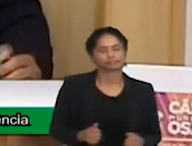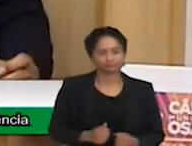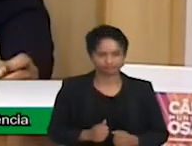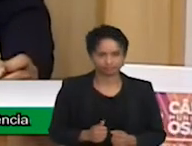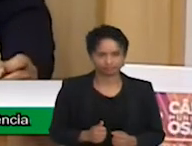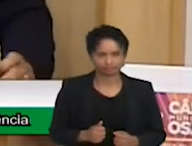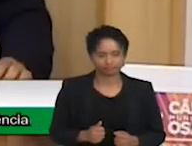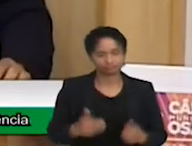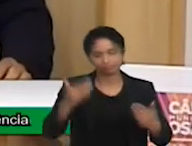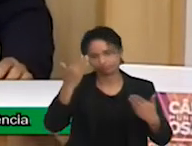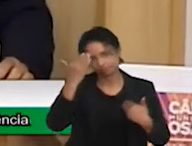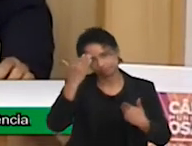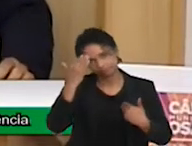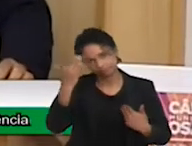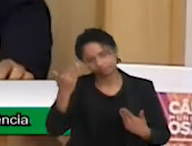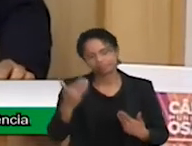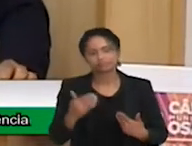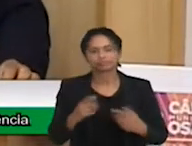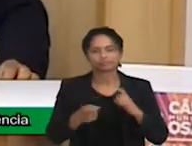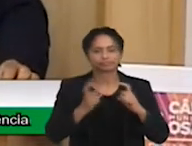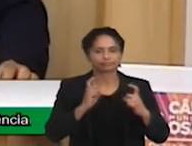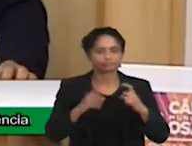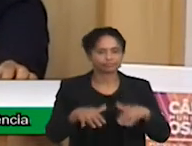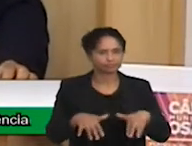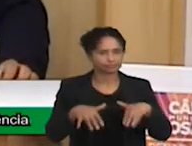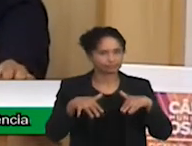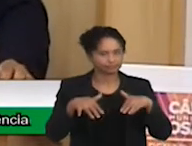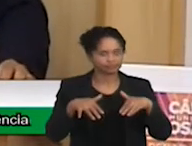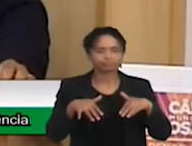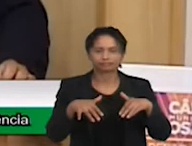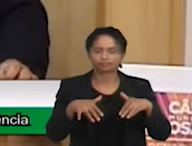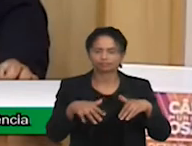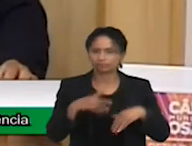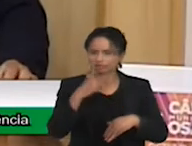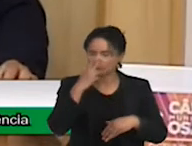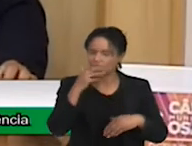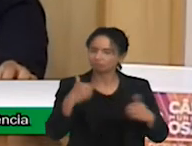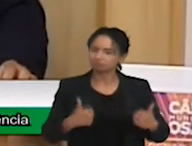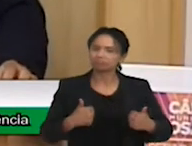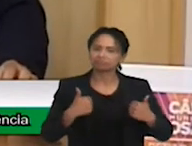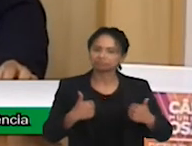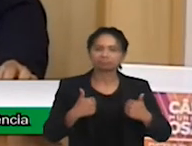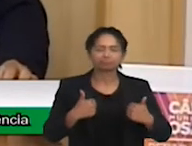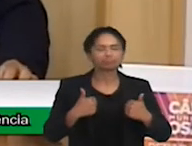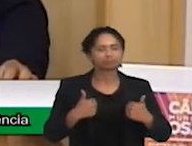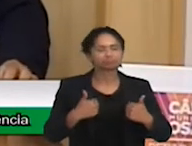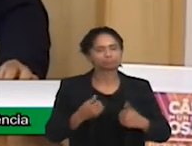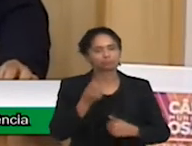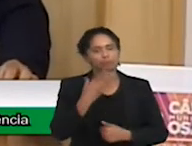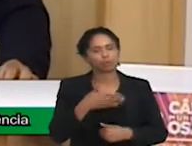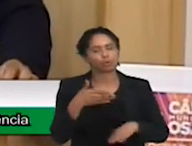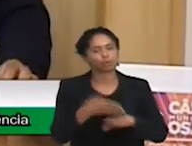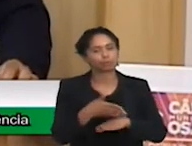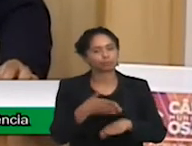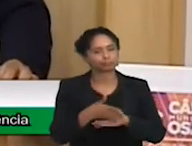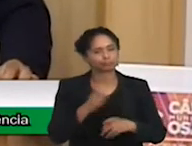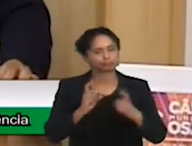agradecendo a audiência, então, foi positivo, acho que valeu a pena, e a gente precisa